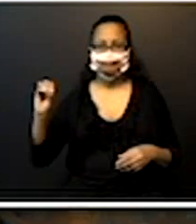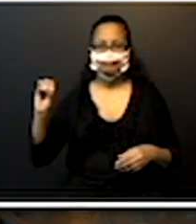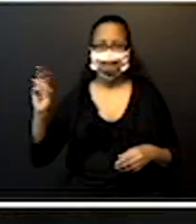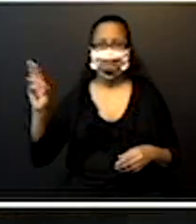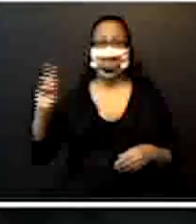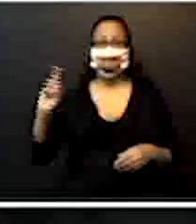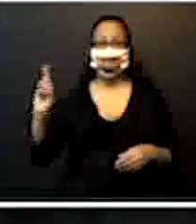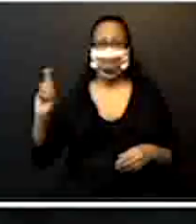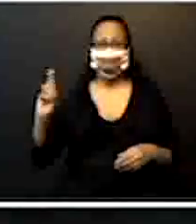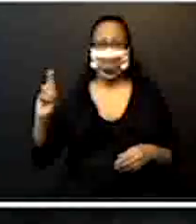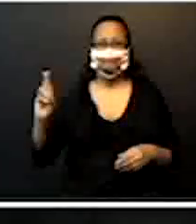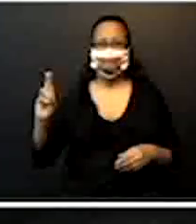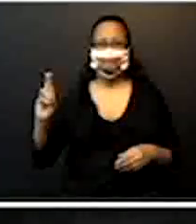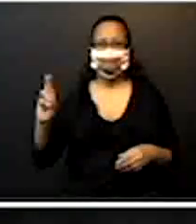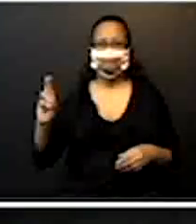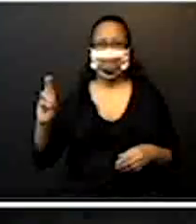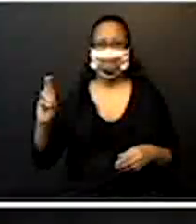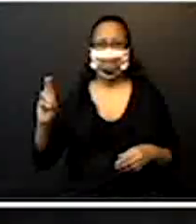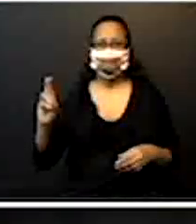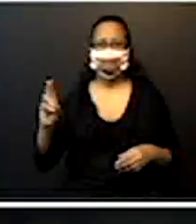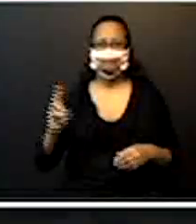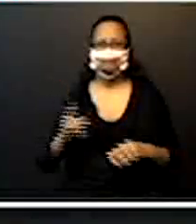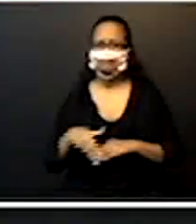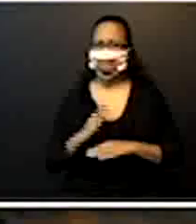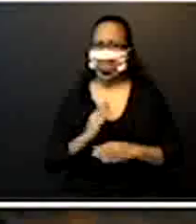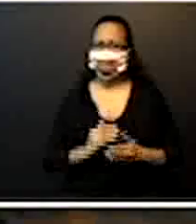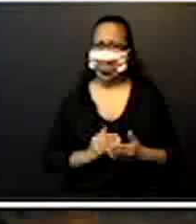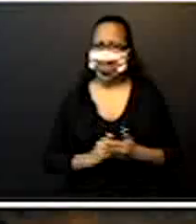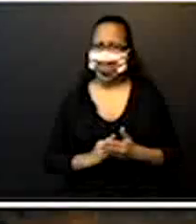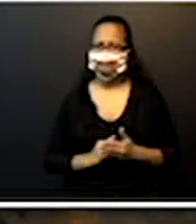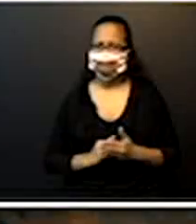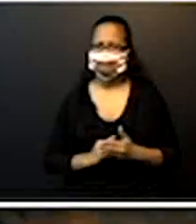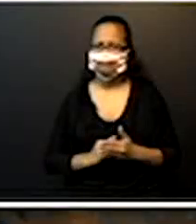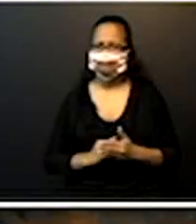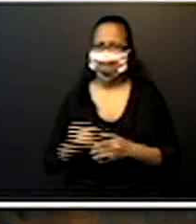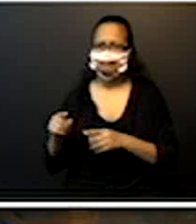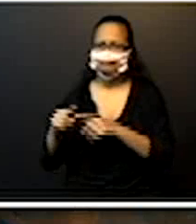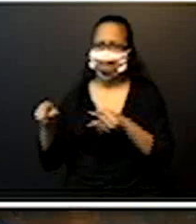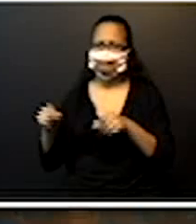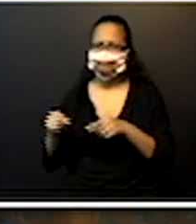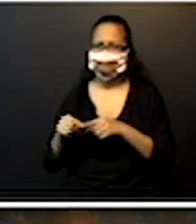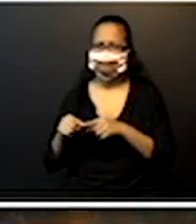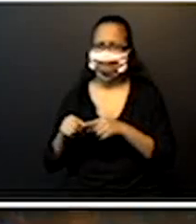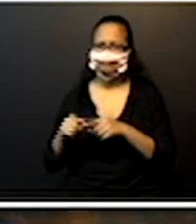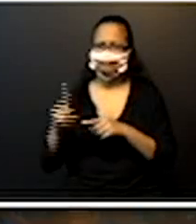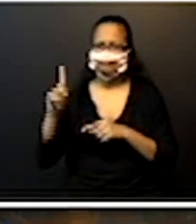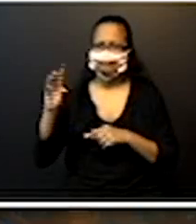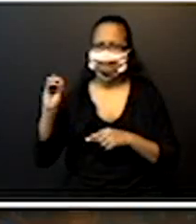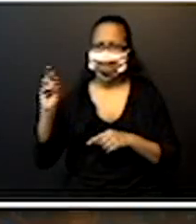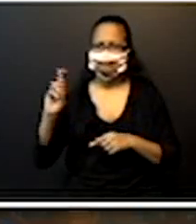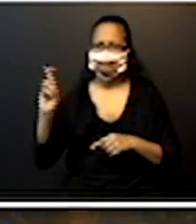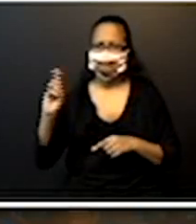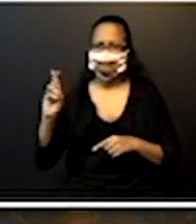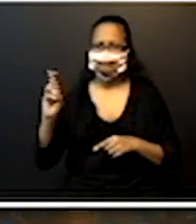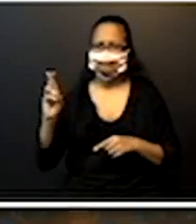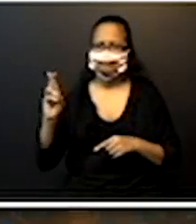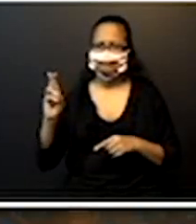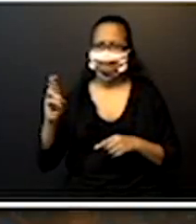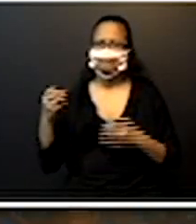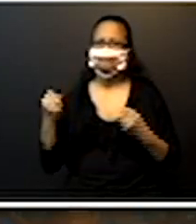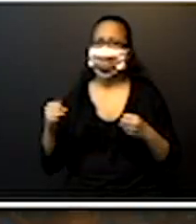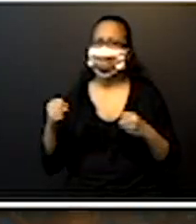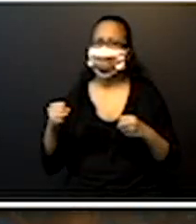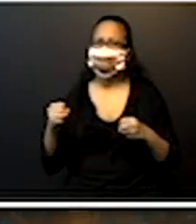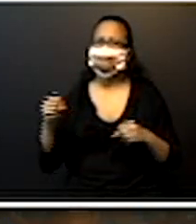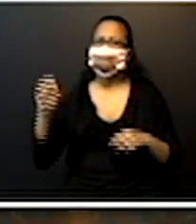reais. Tudo em nota de 10. Então, quantas notas de 10 eu preciso? De